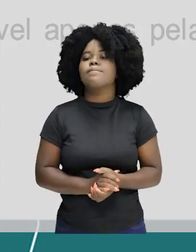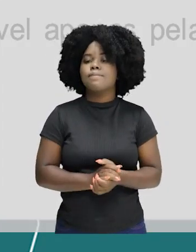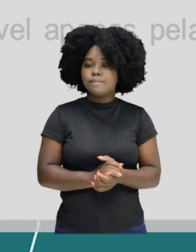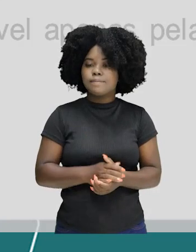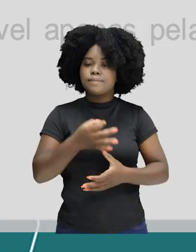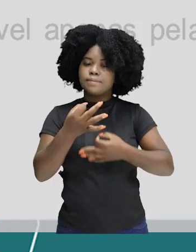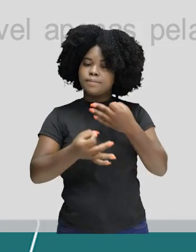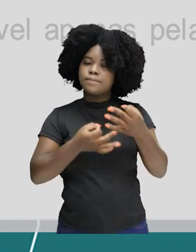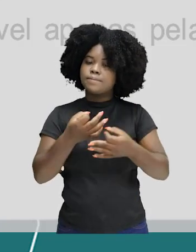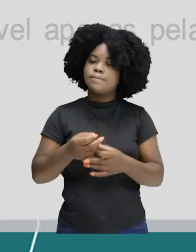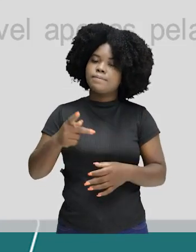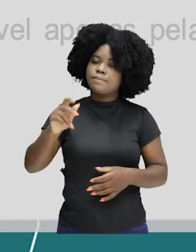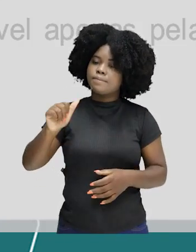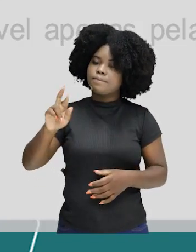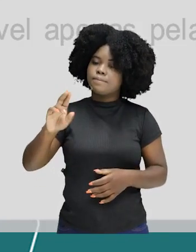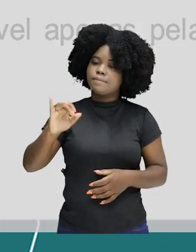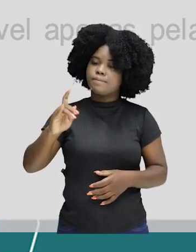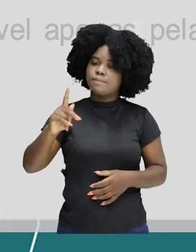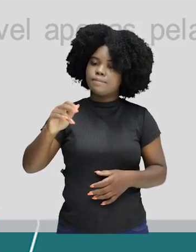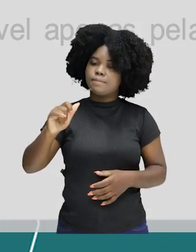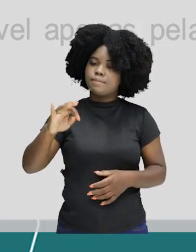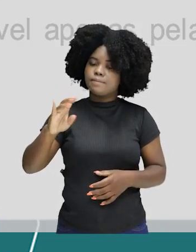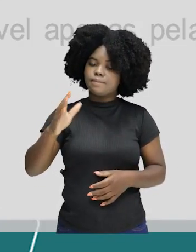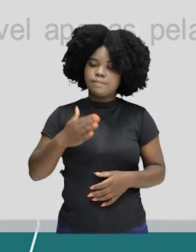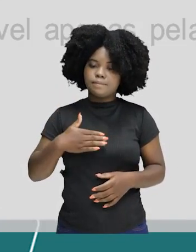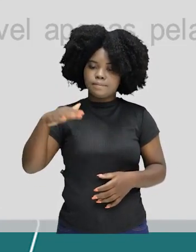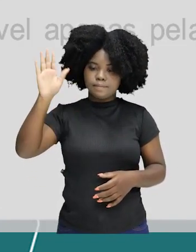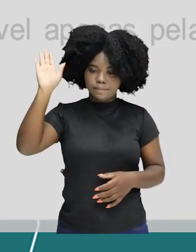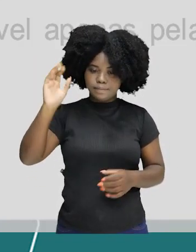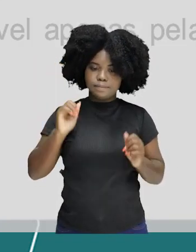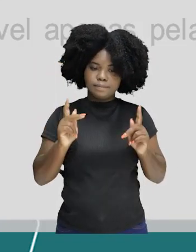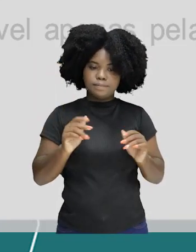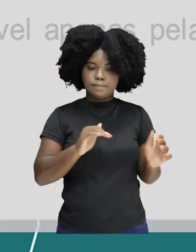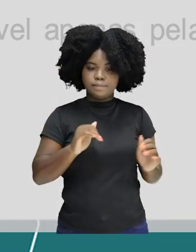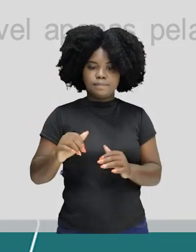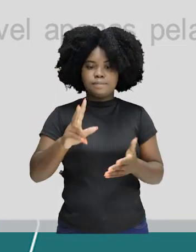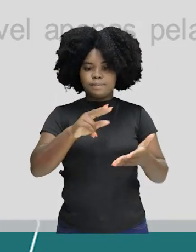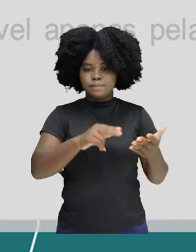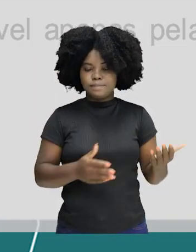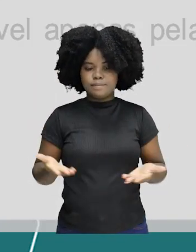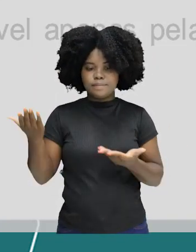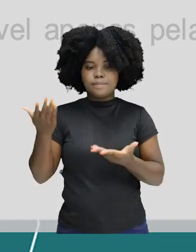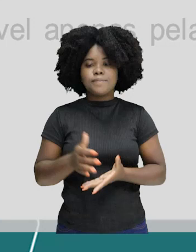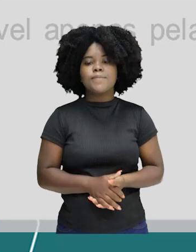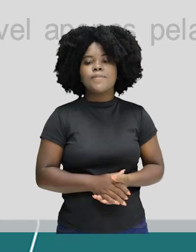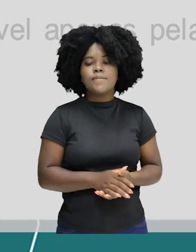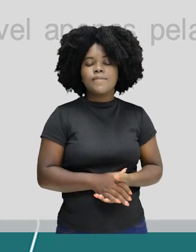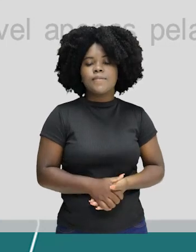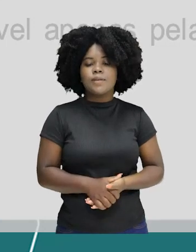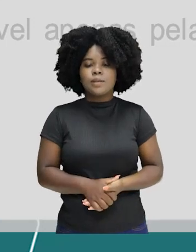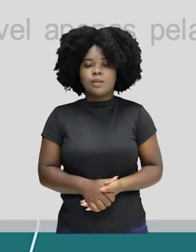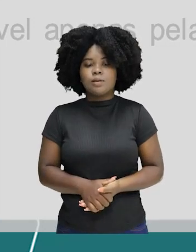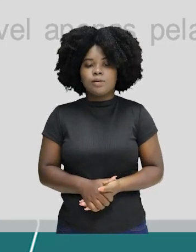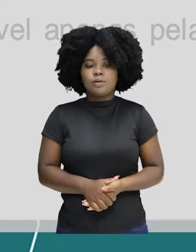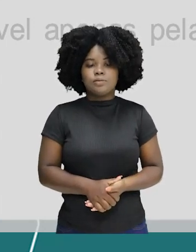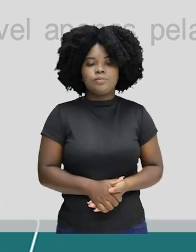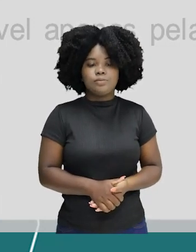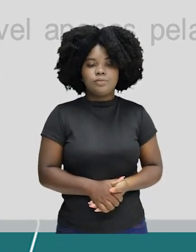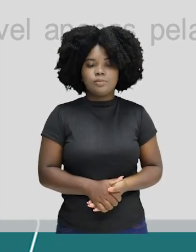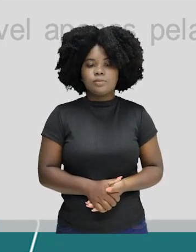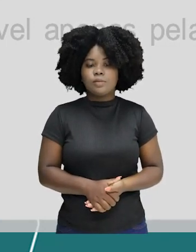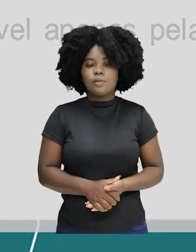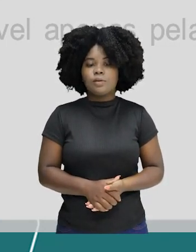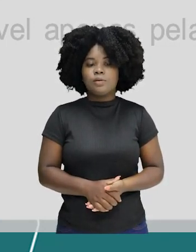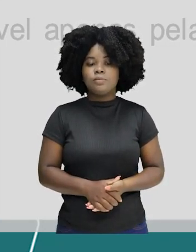dentro da sociedade em relação com seus direitos e deveres. Assinale a alternativa que melhor expressa a ideia de cidadania. Onde é que será